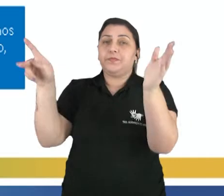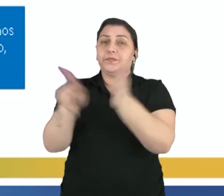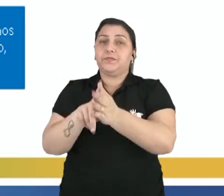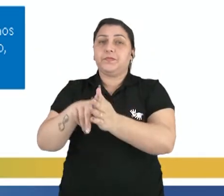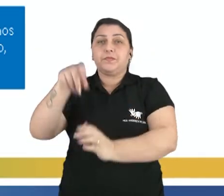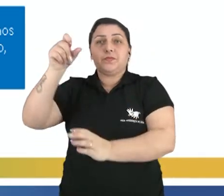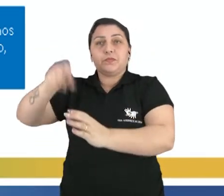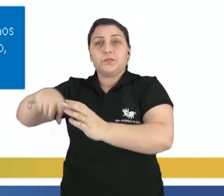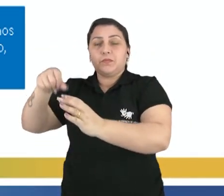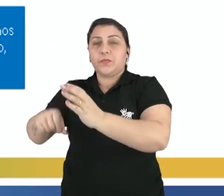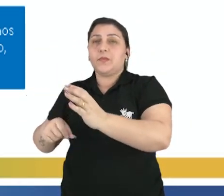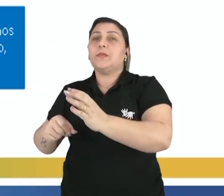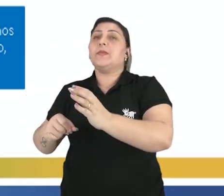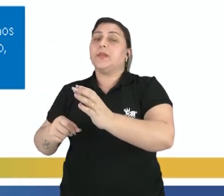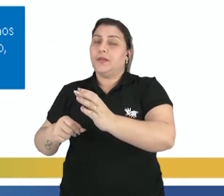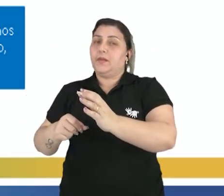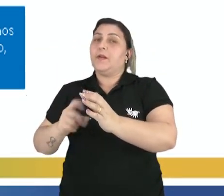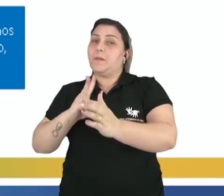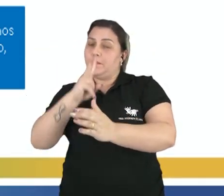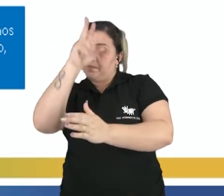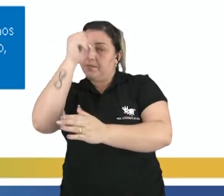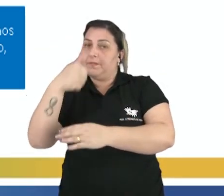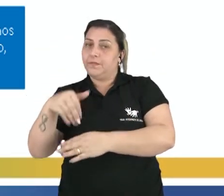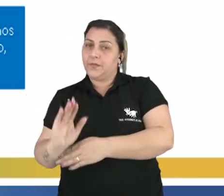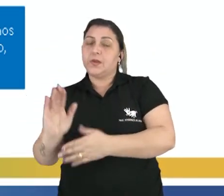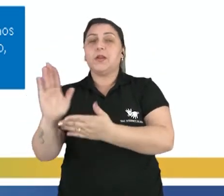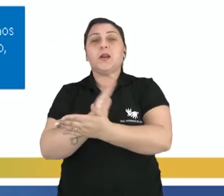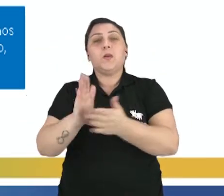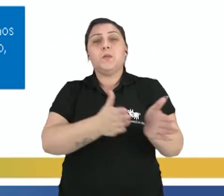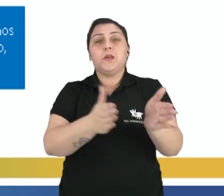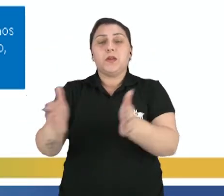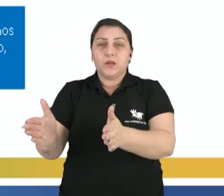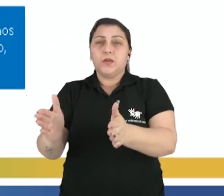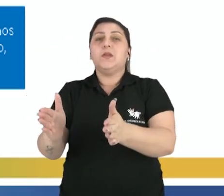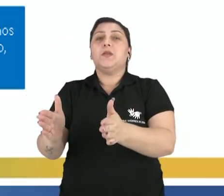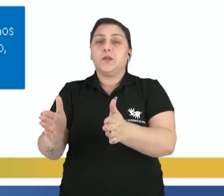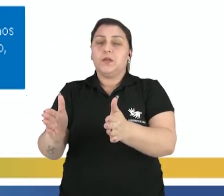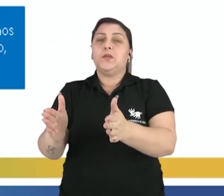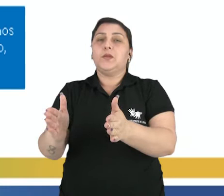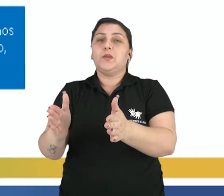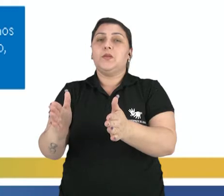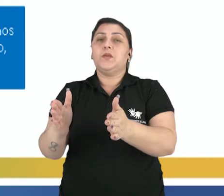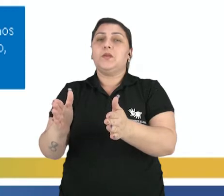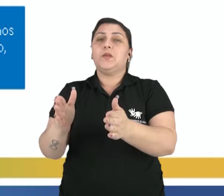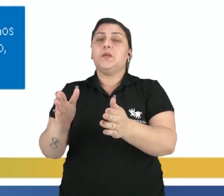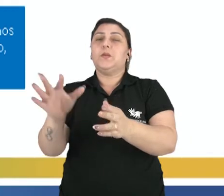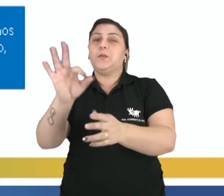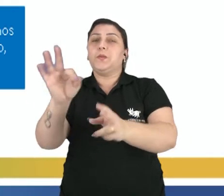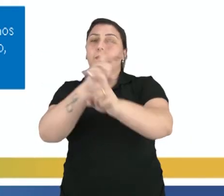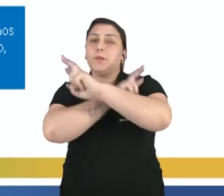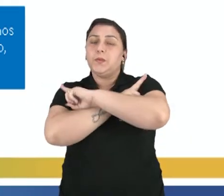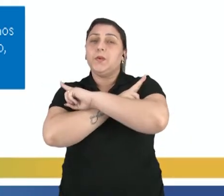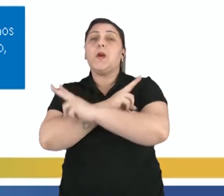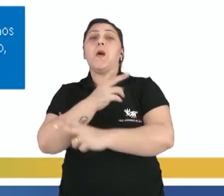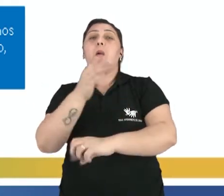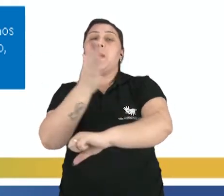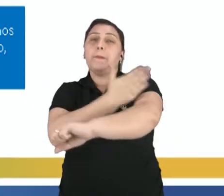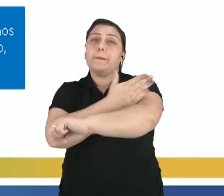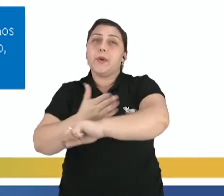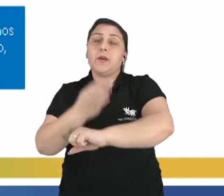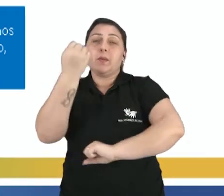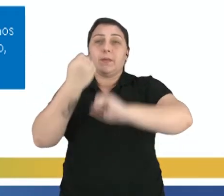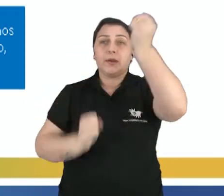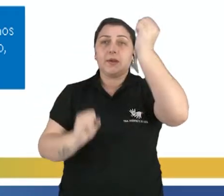plantação mais fértil, mais resistente contra alguns períodos de estiagens, pragas, entre outros. O branco é para as